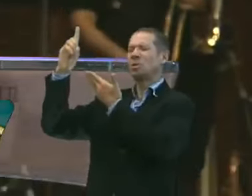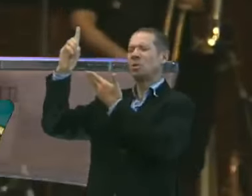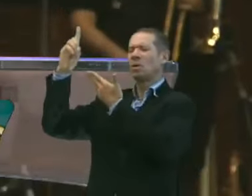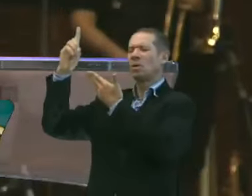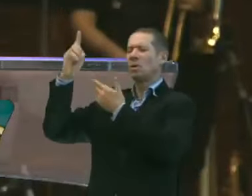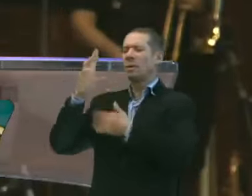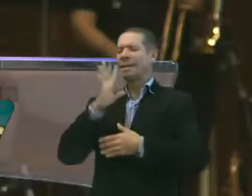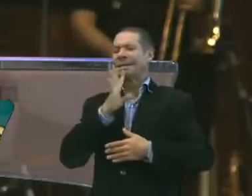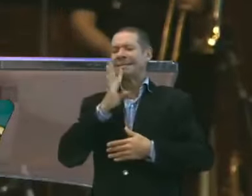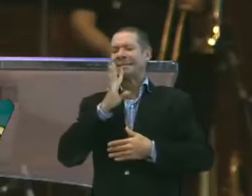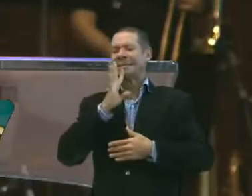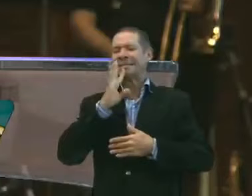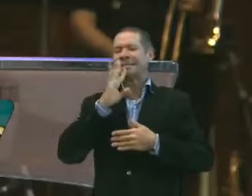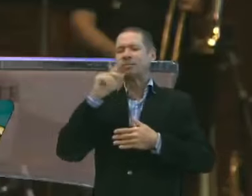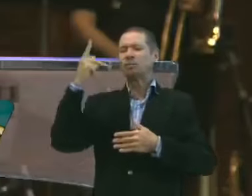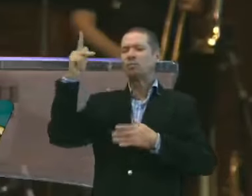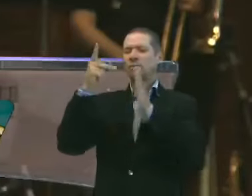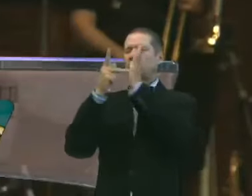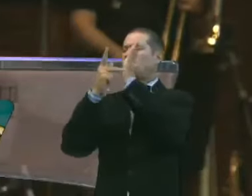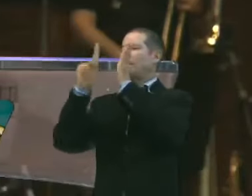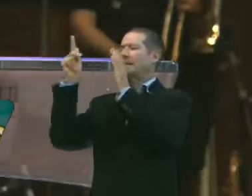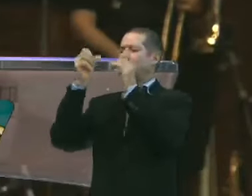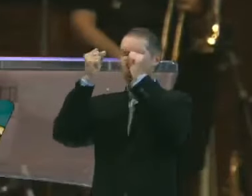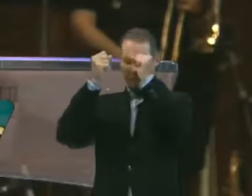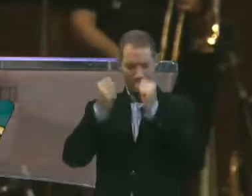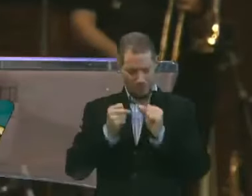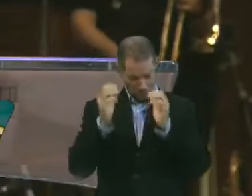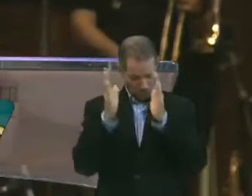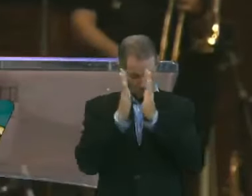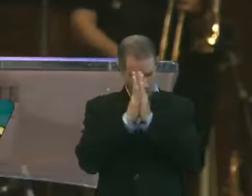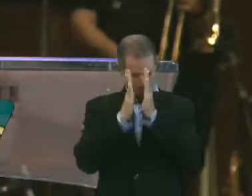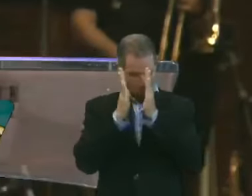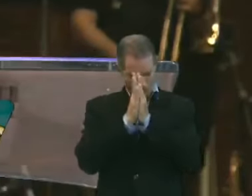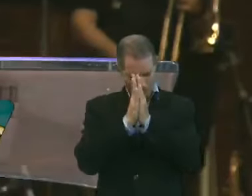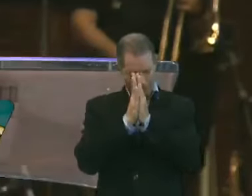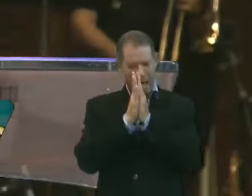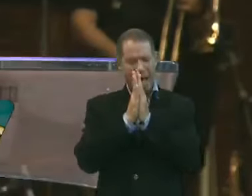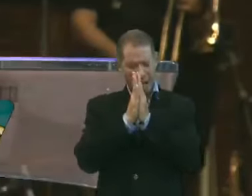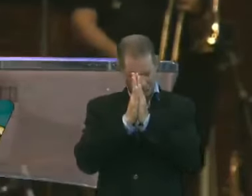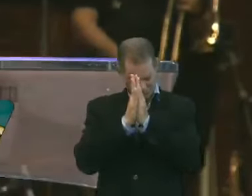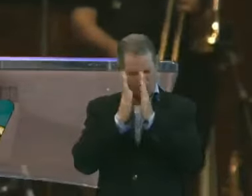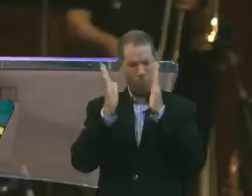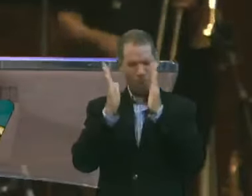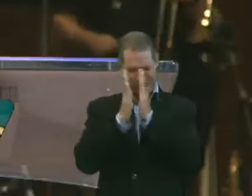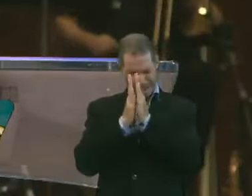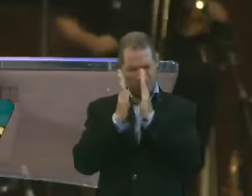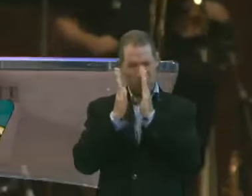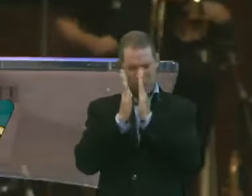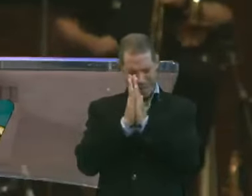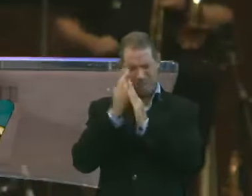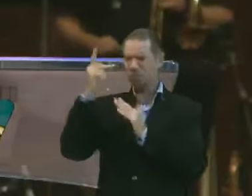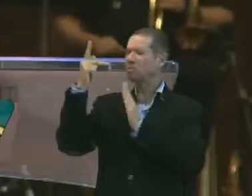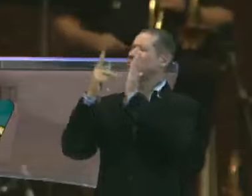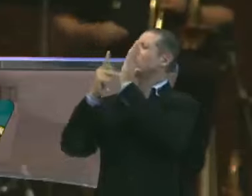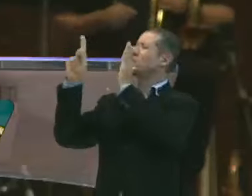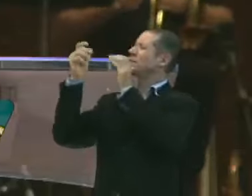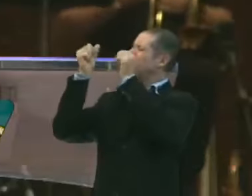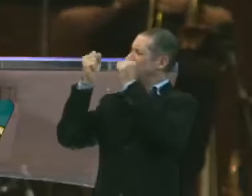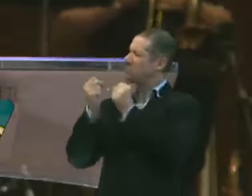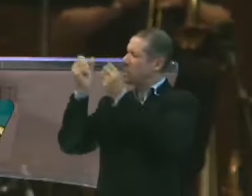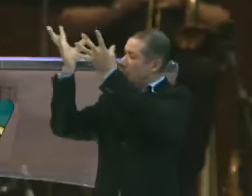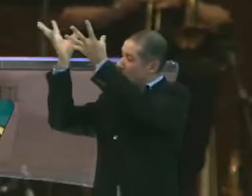Então. conhecendo as tuas promessas. Nós podemos orar as tuas promessas. Orando as tuas promessas. Nós podemos